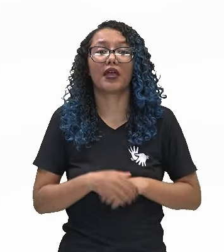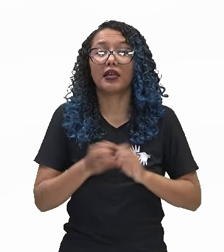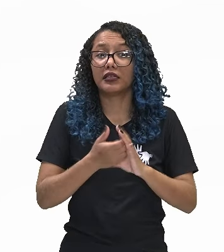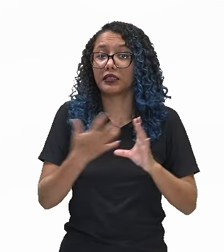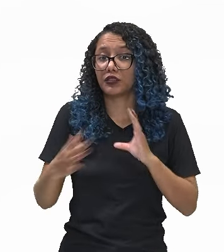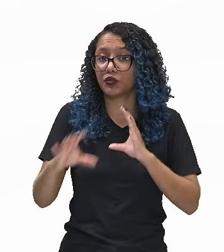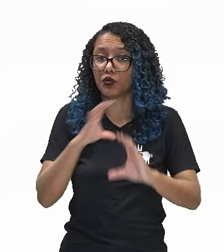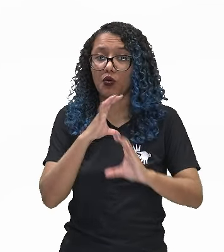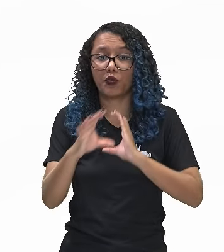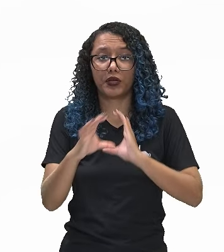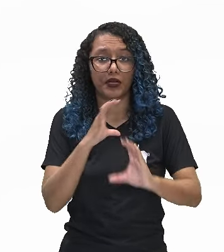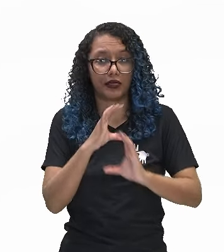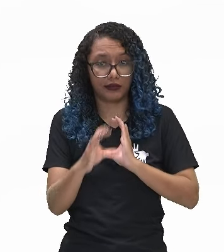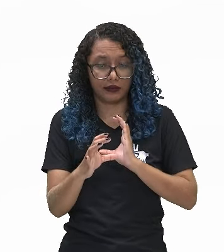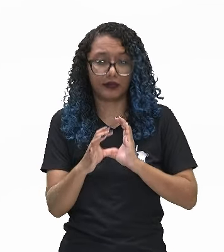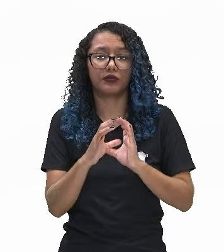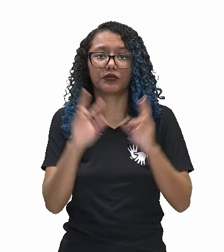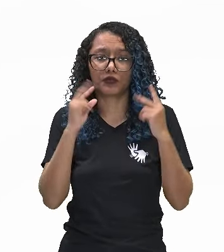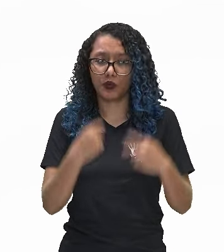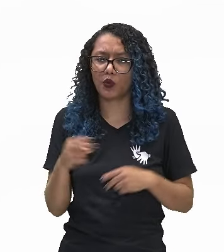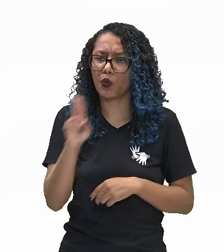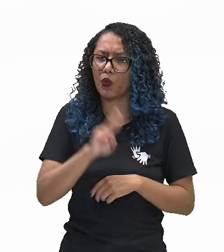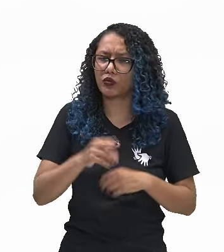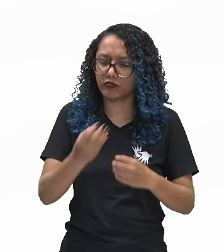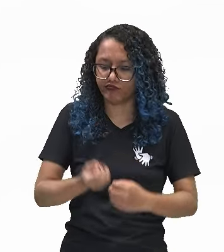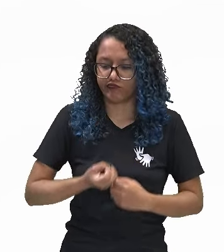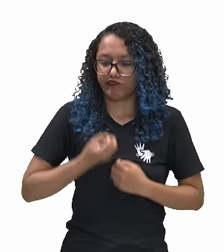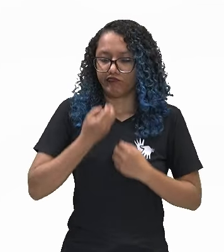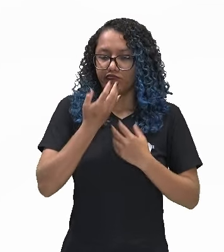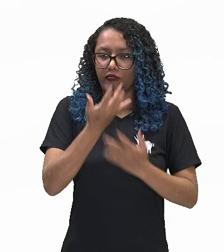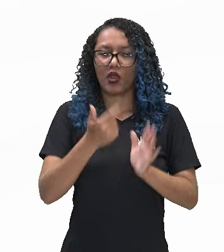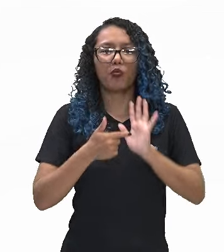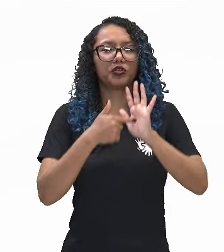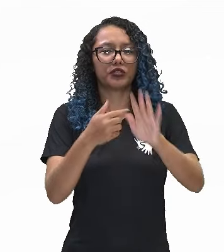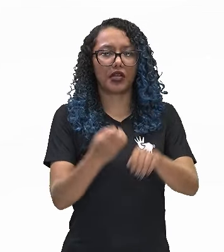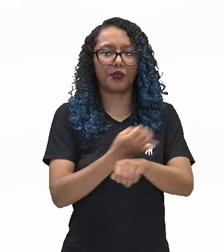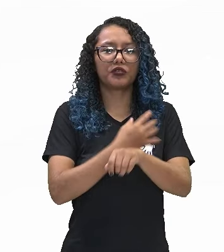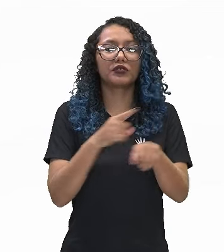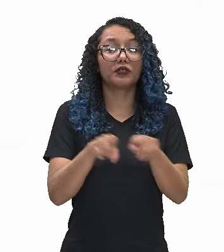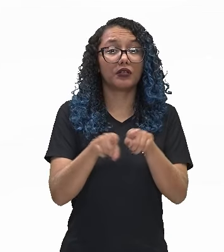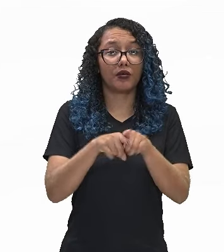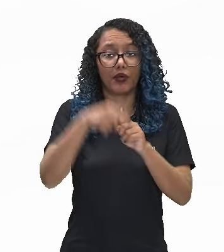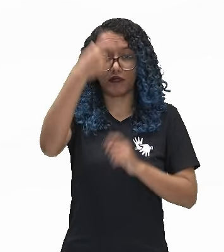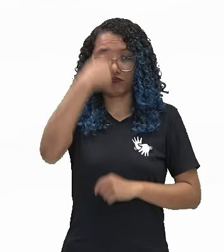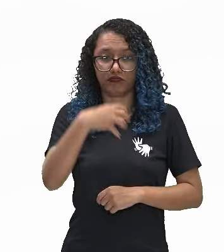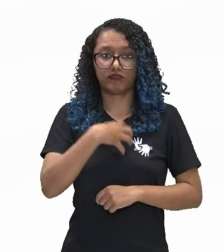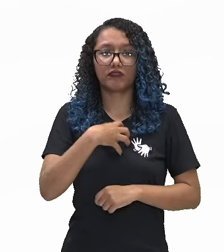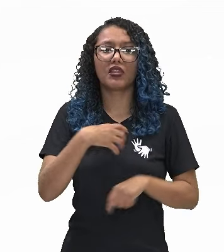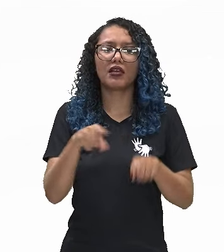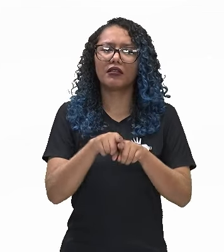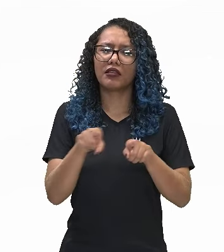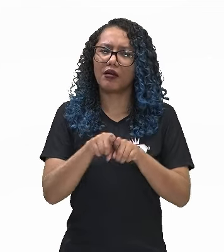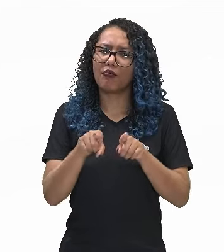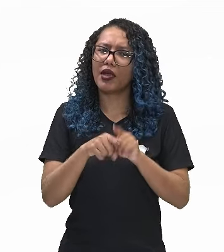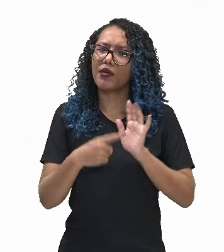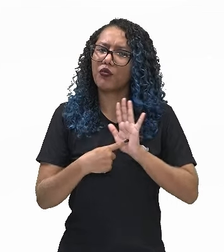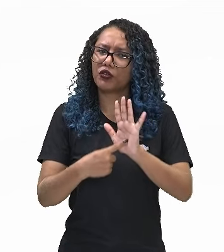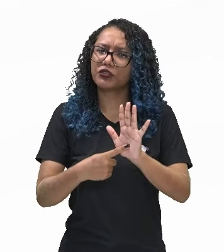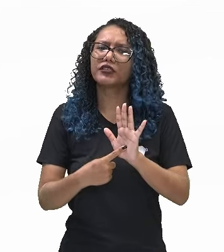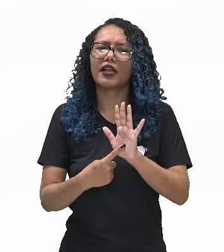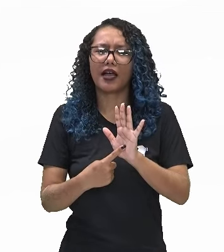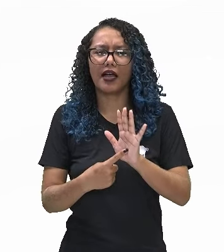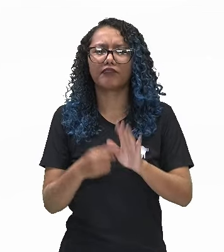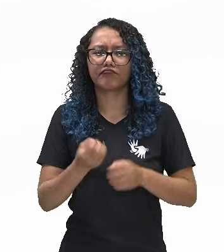utiliza para expressar suas emoções e sua personalidade, comunicar atitudes interpessoalmente e transmitirem